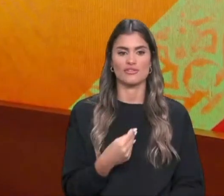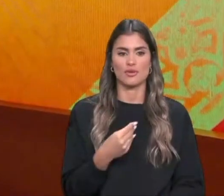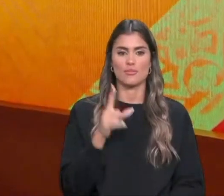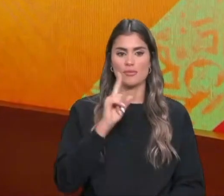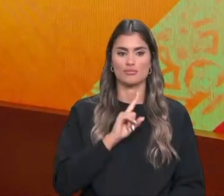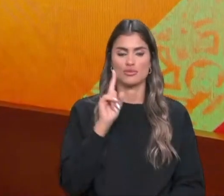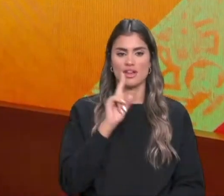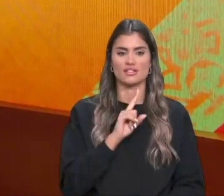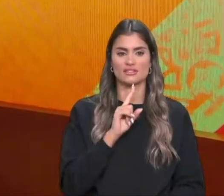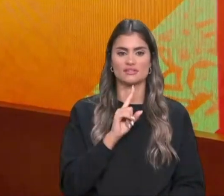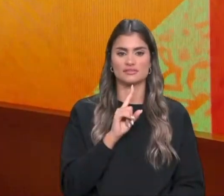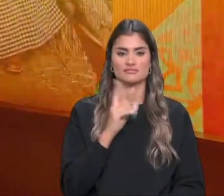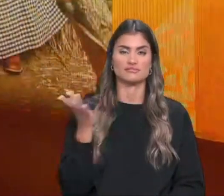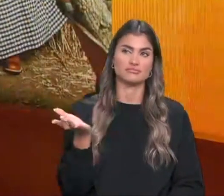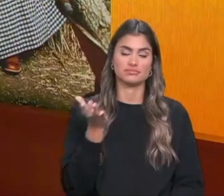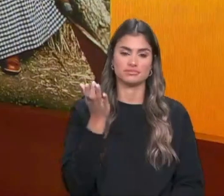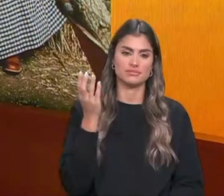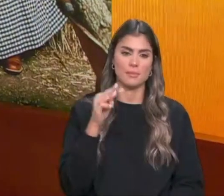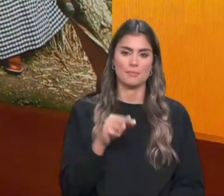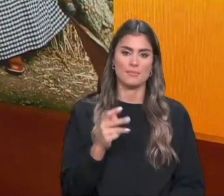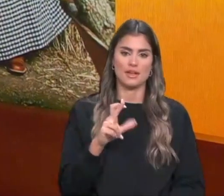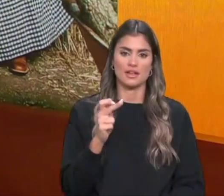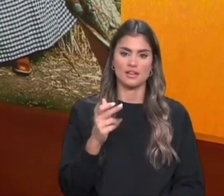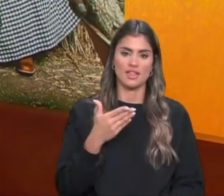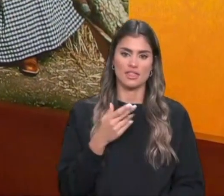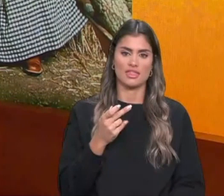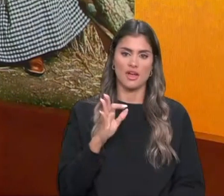empreendedora aqui atrás de nós. Maria da Fonte, queres ver? Olha aí.